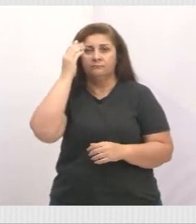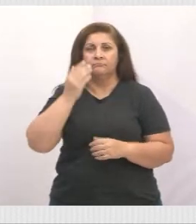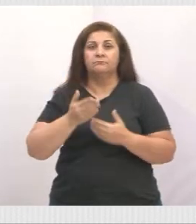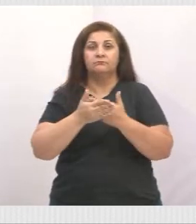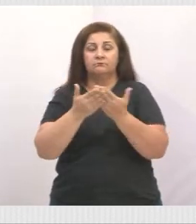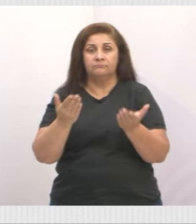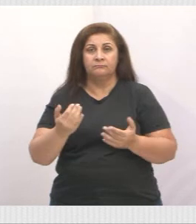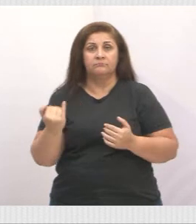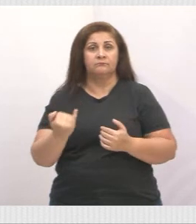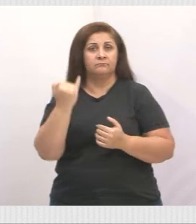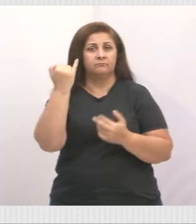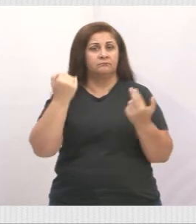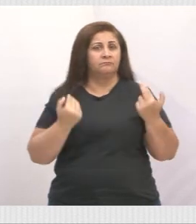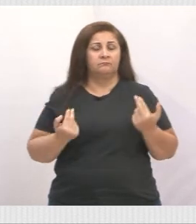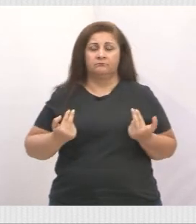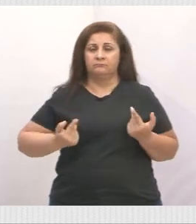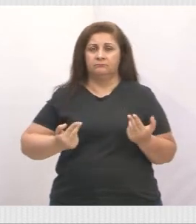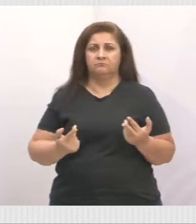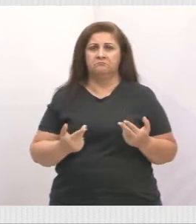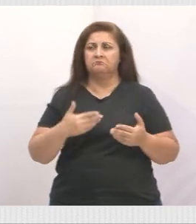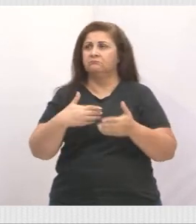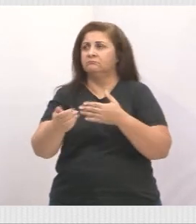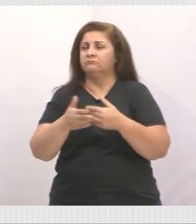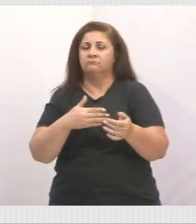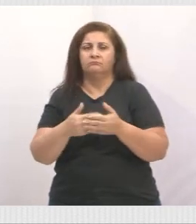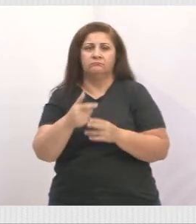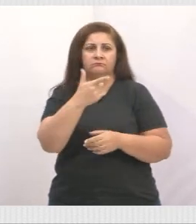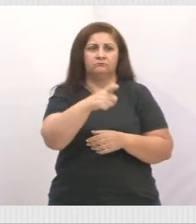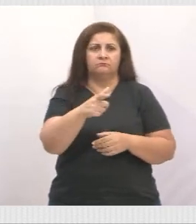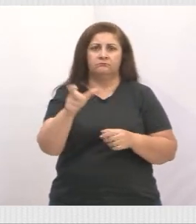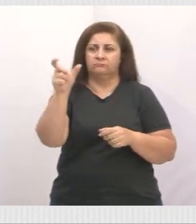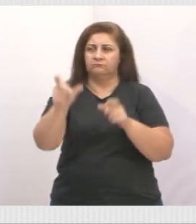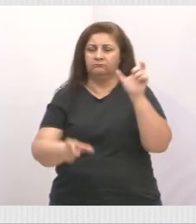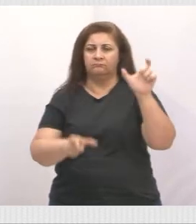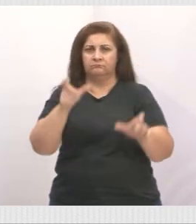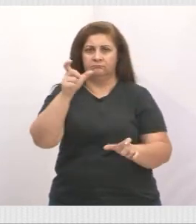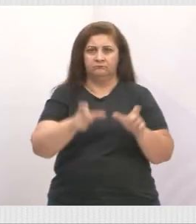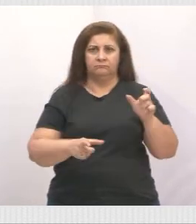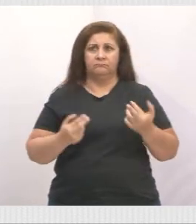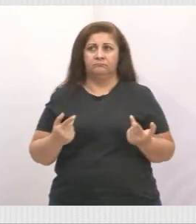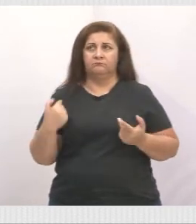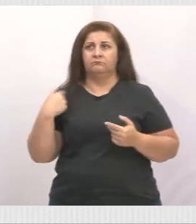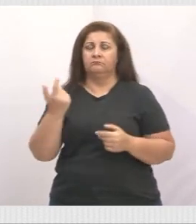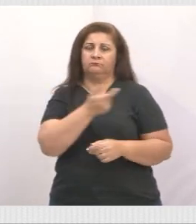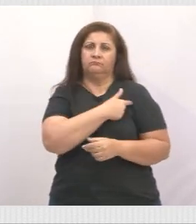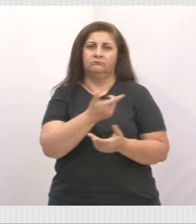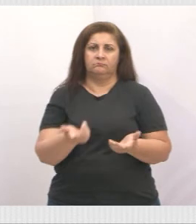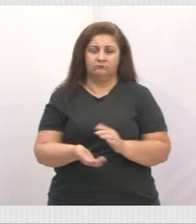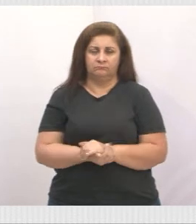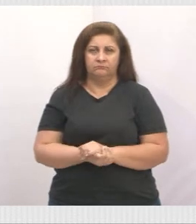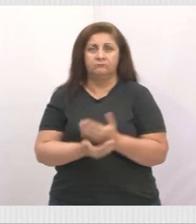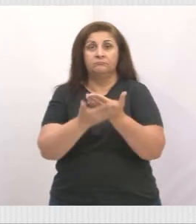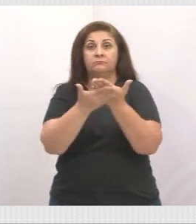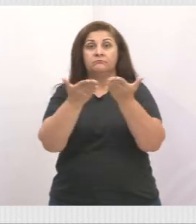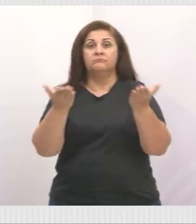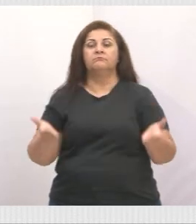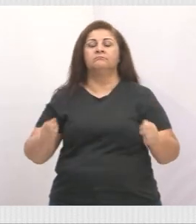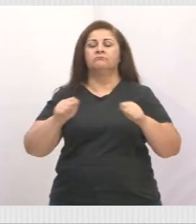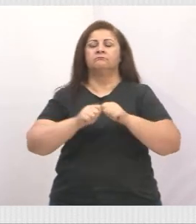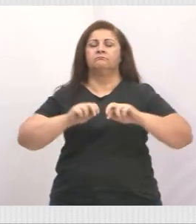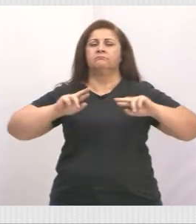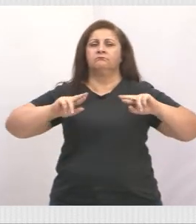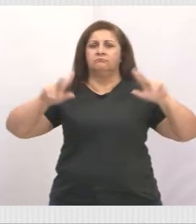tão importante quanto qualquer pessoa, como todos nós aqui. Vocês fazem a